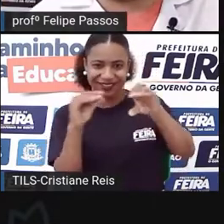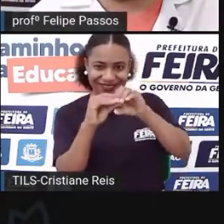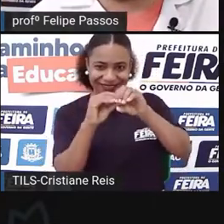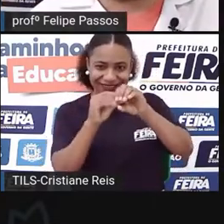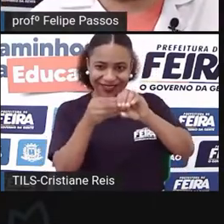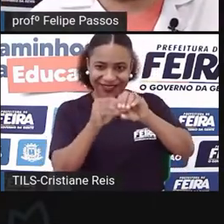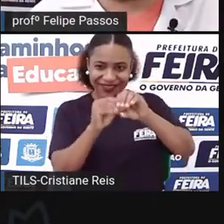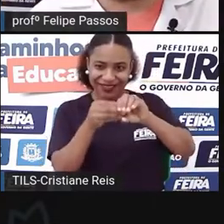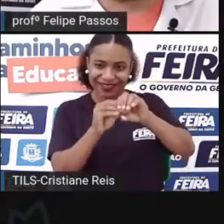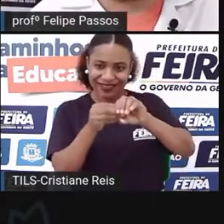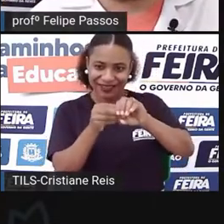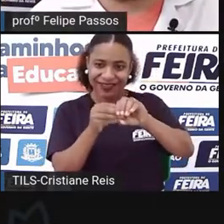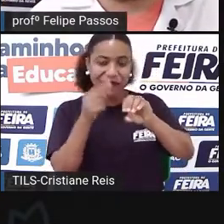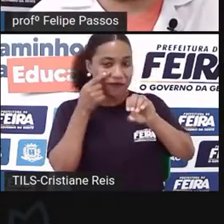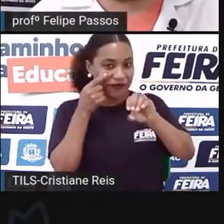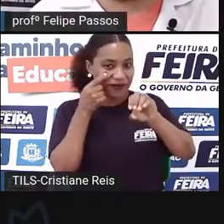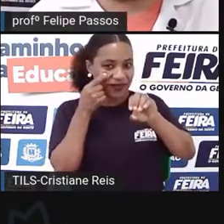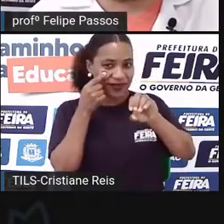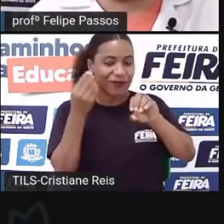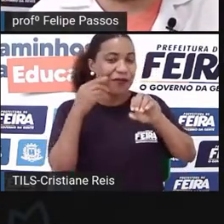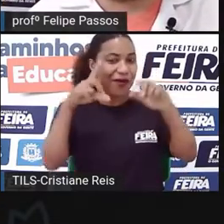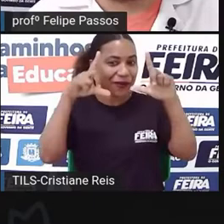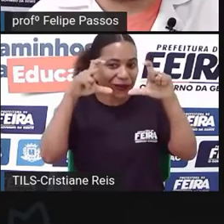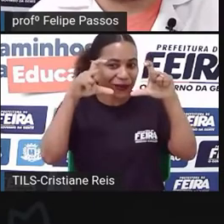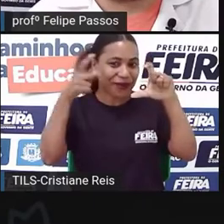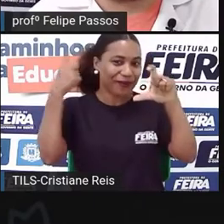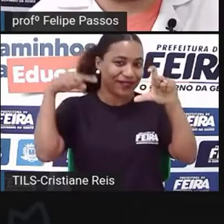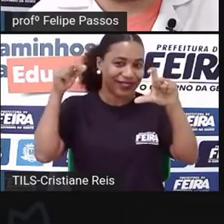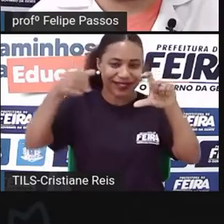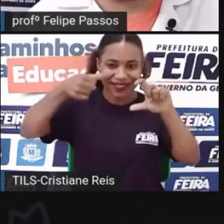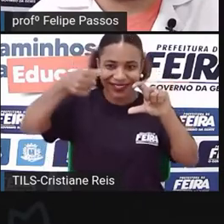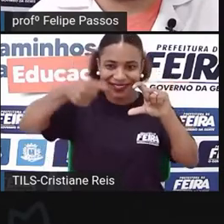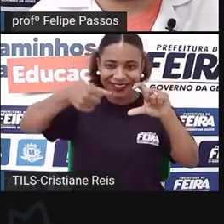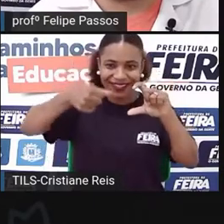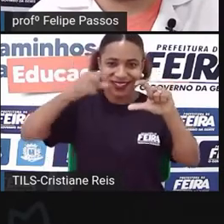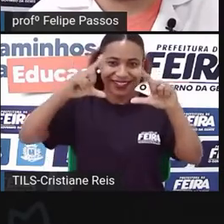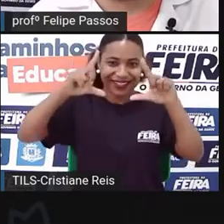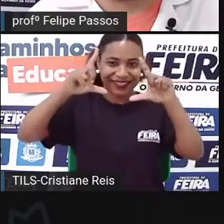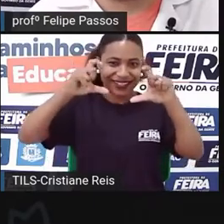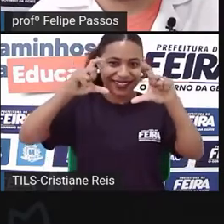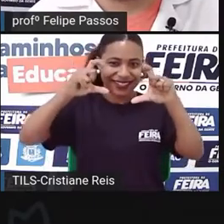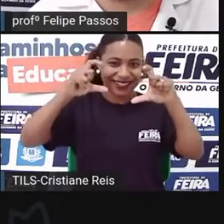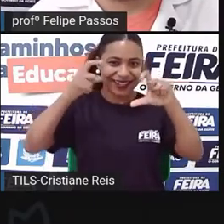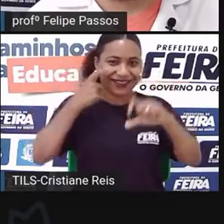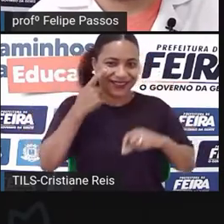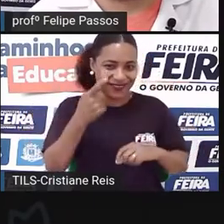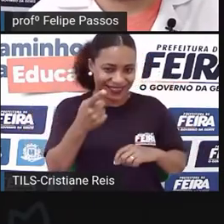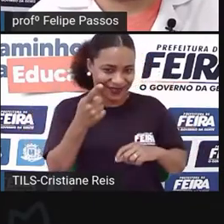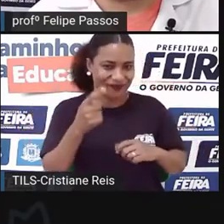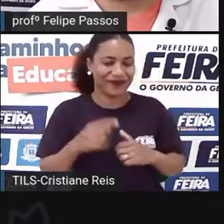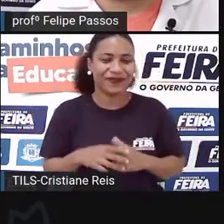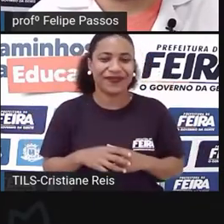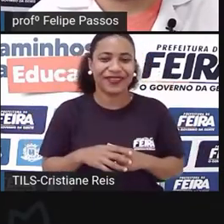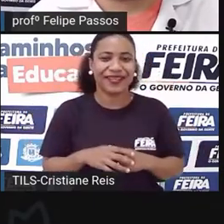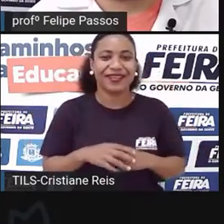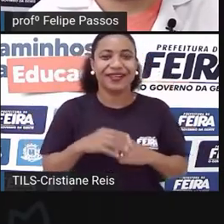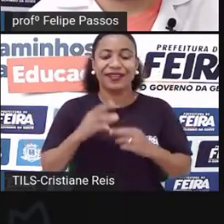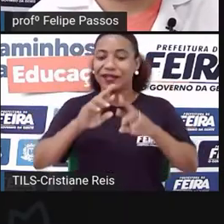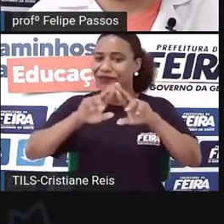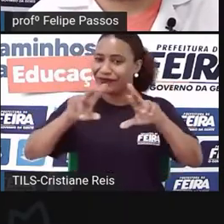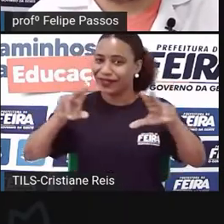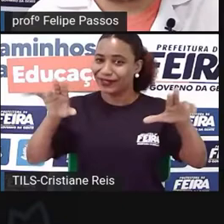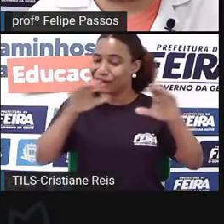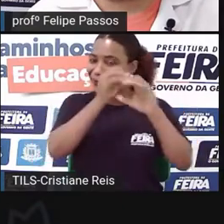Então, eu vou mostrar aqui para vocês uma câmera analógica para vocês verem como era o funcionamento dessa câmera. E hoje, a diferença é hoje é